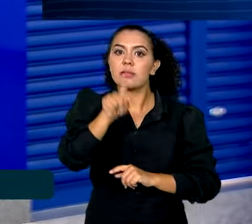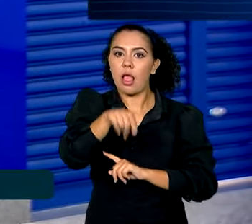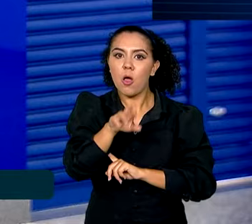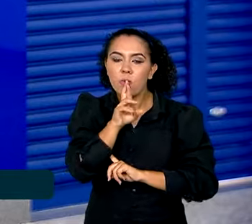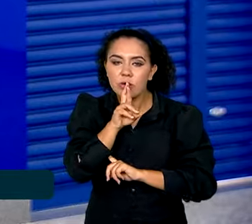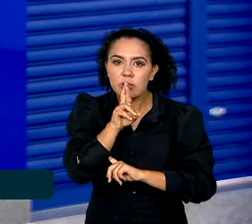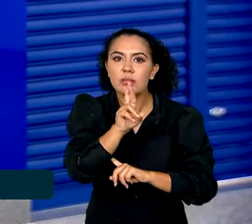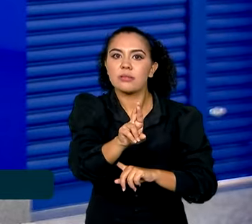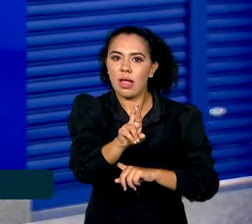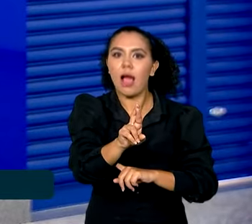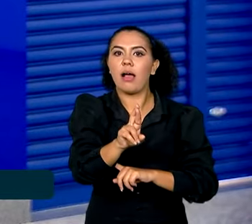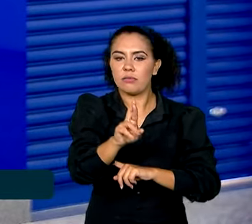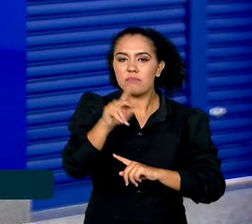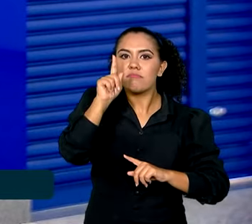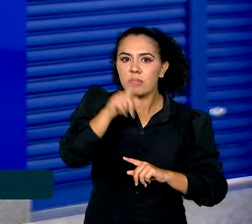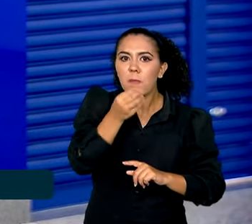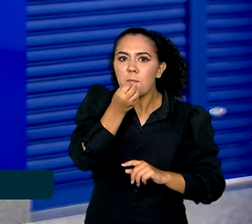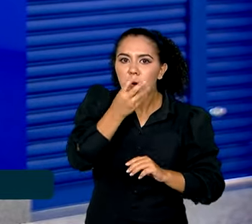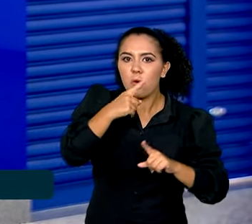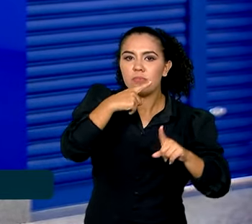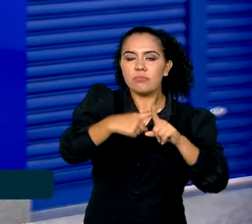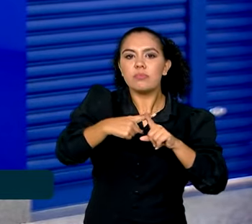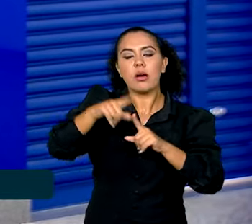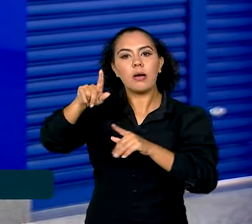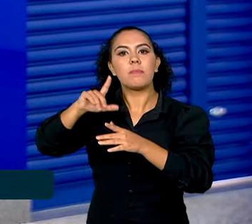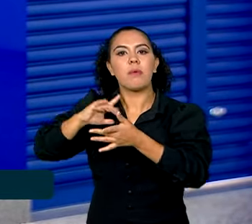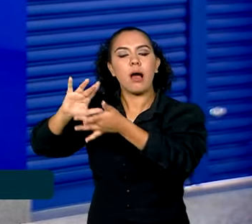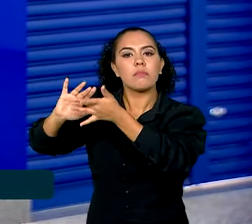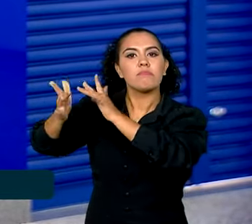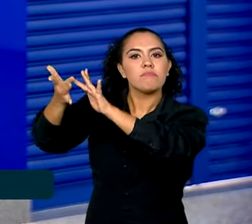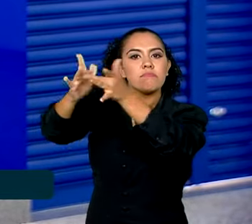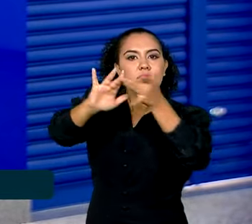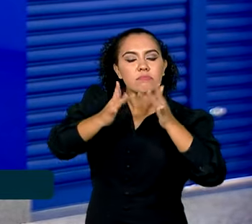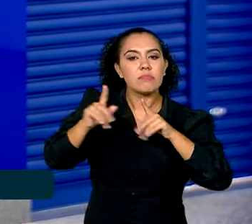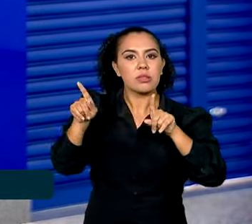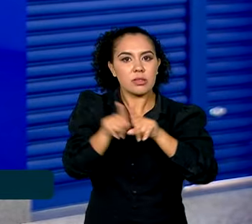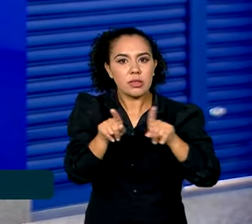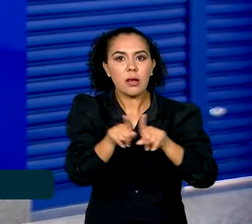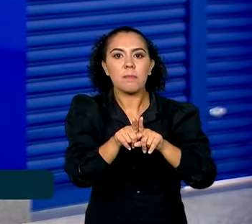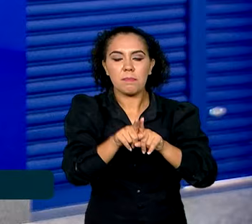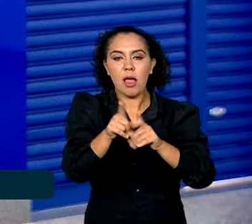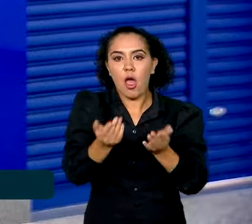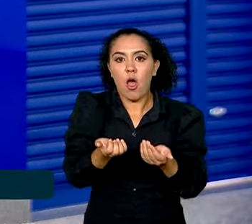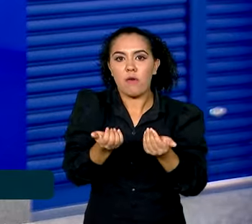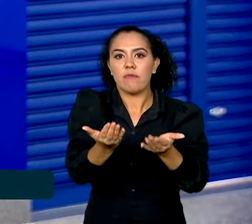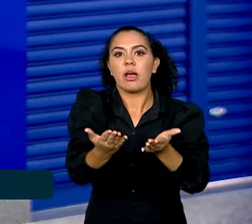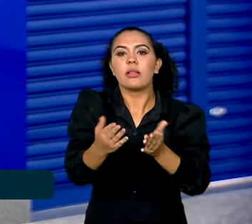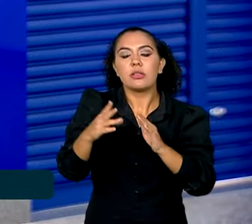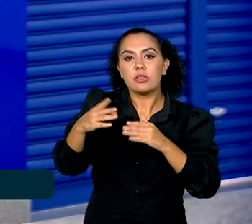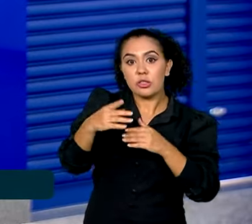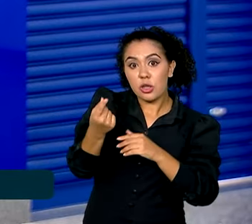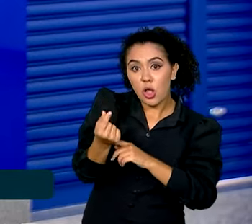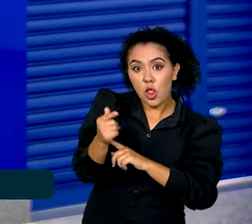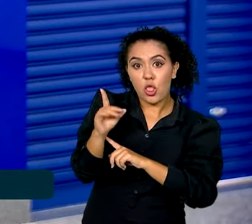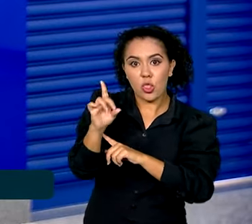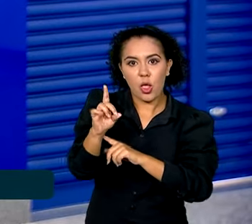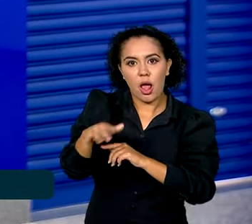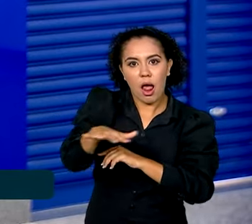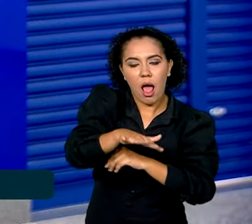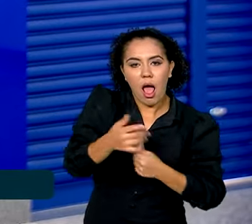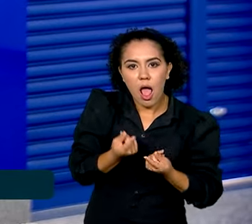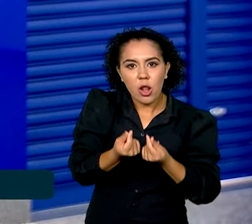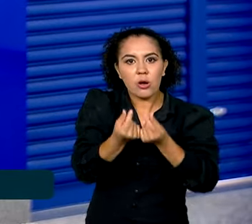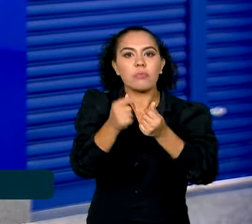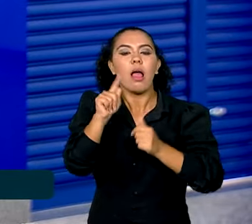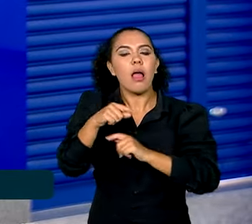aumentar a confiança dos investidores e para o aumento da oferta de dólares na economia. Isso colabora para